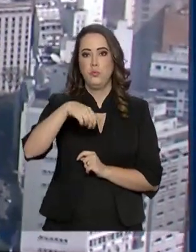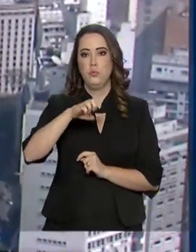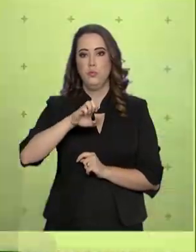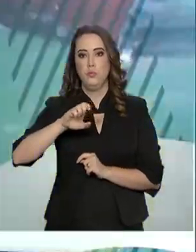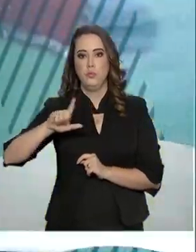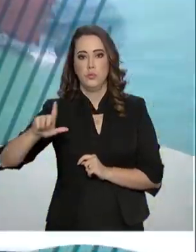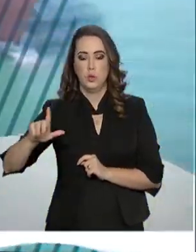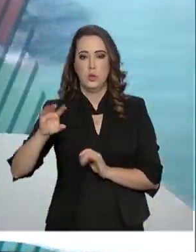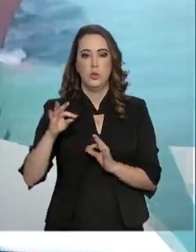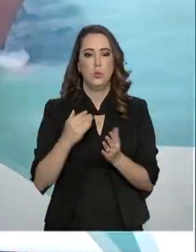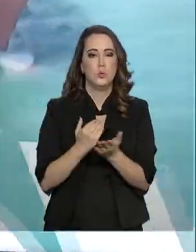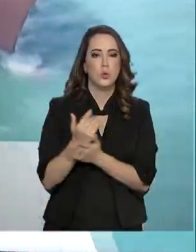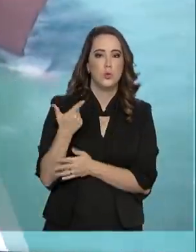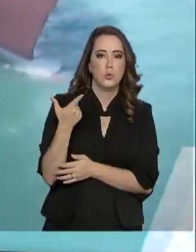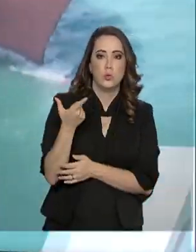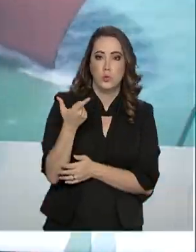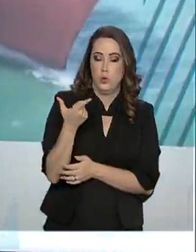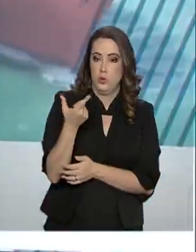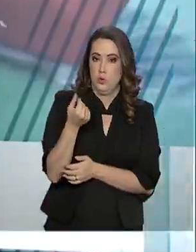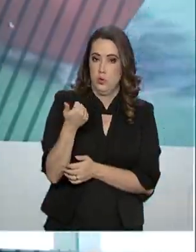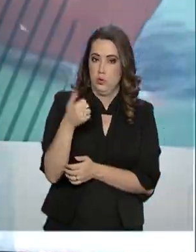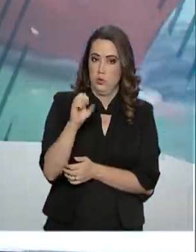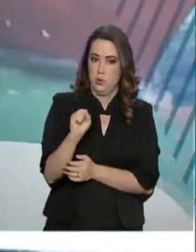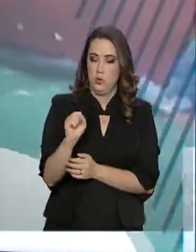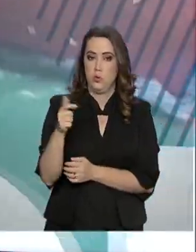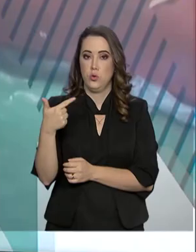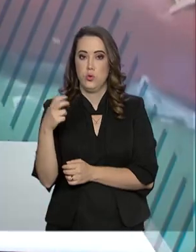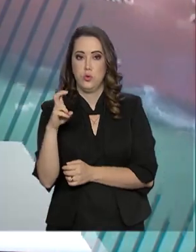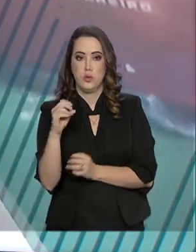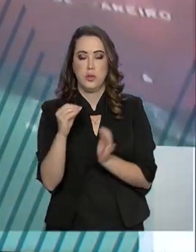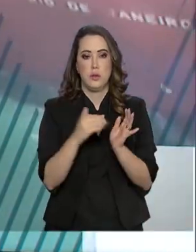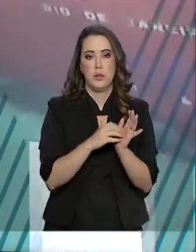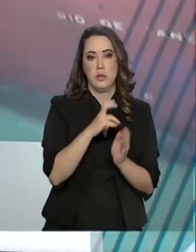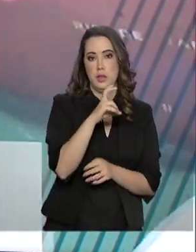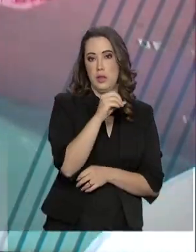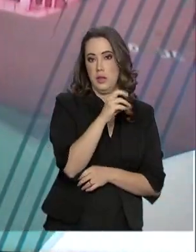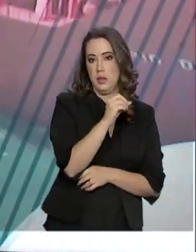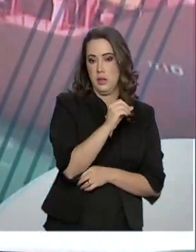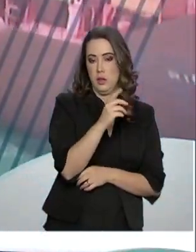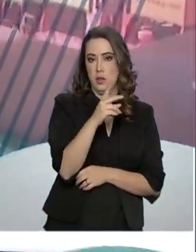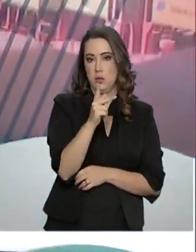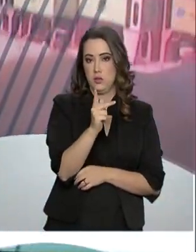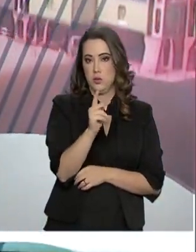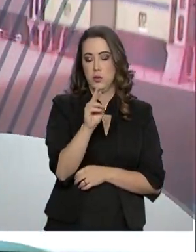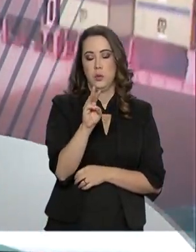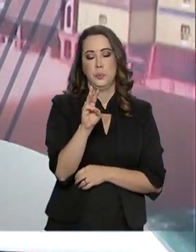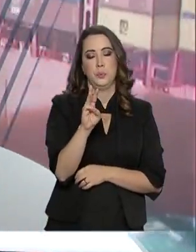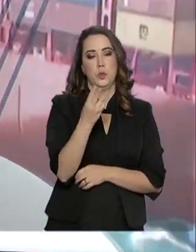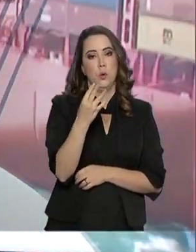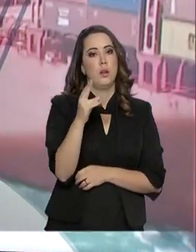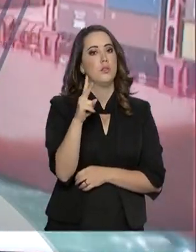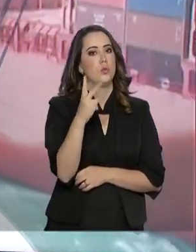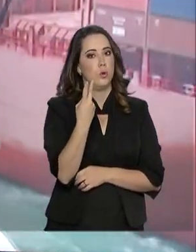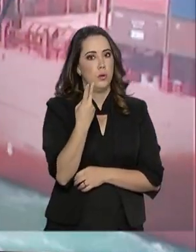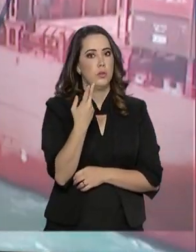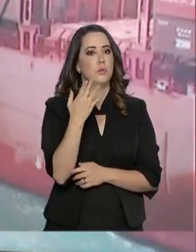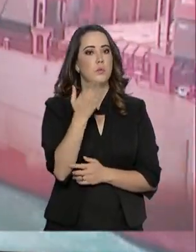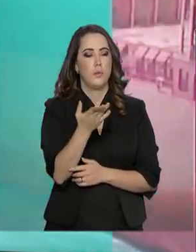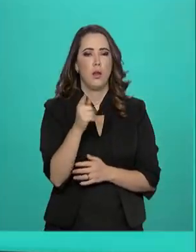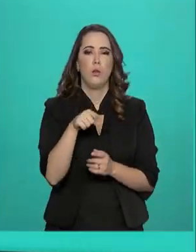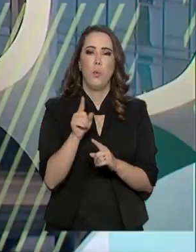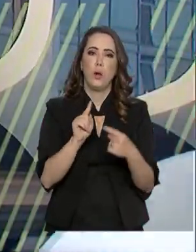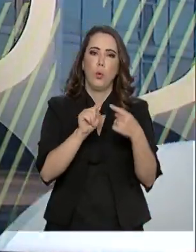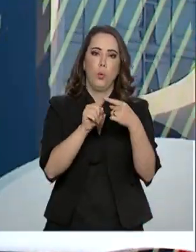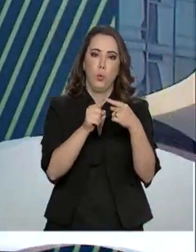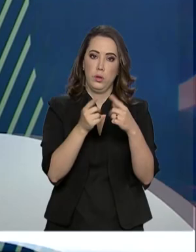2018 para quem consome de 250 a 500 kWh. Para aderir à tarifa branca, o consumidor deve